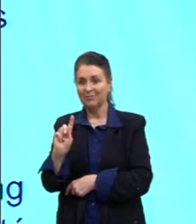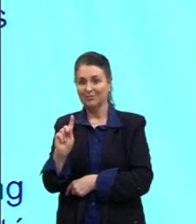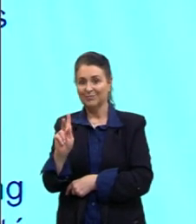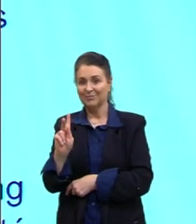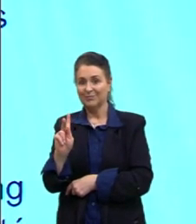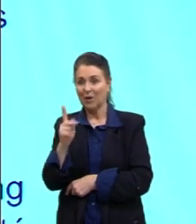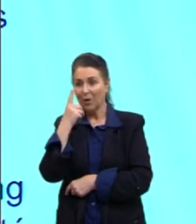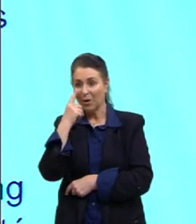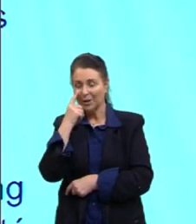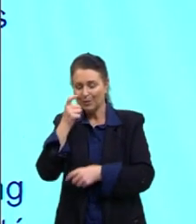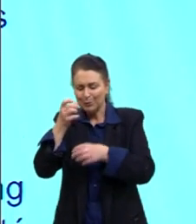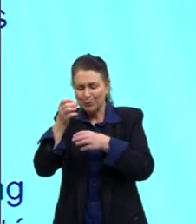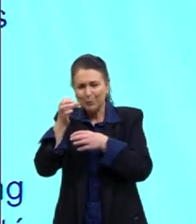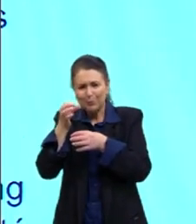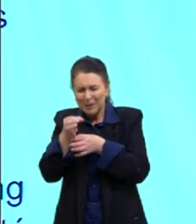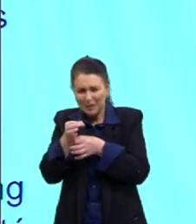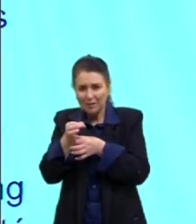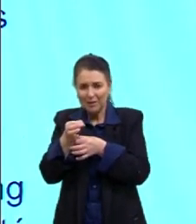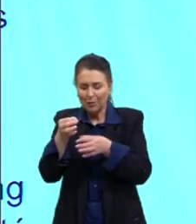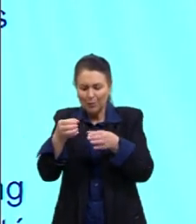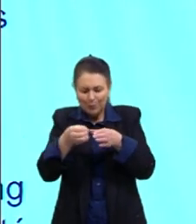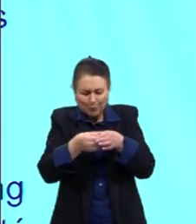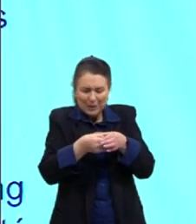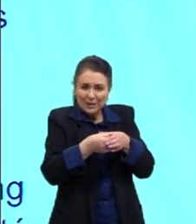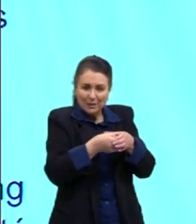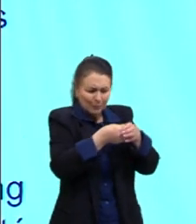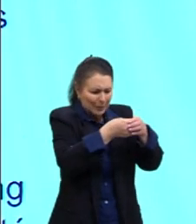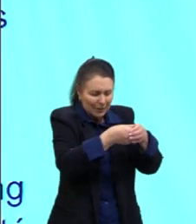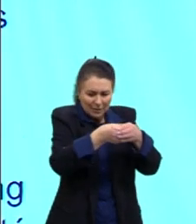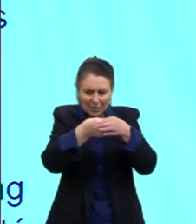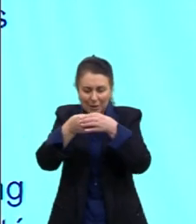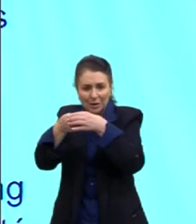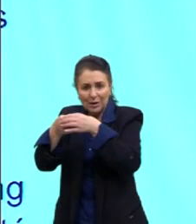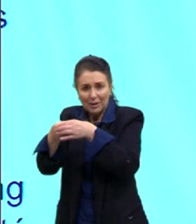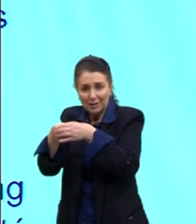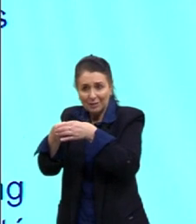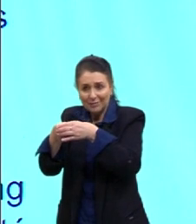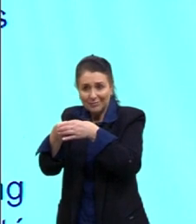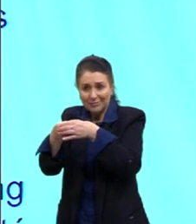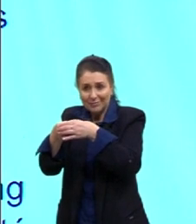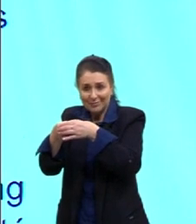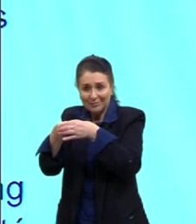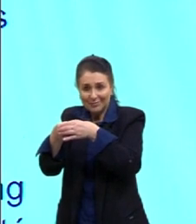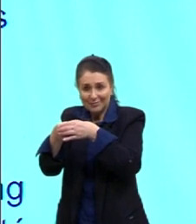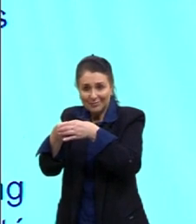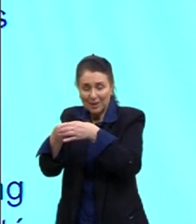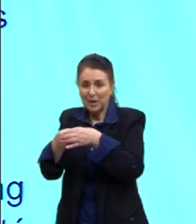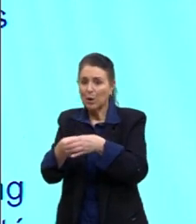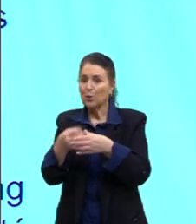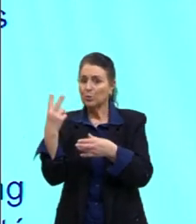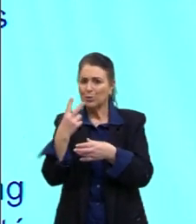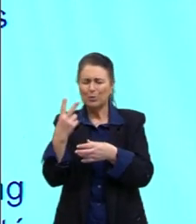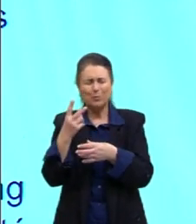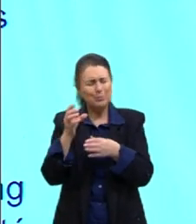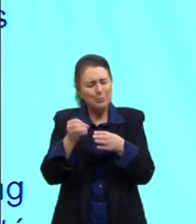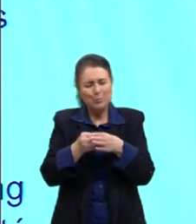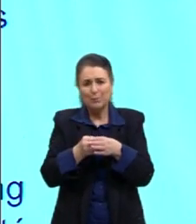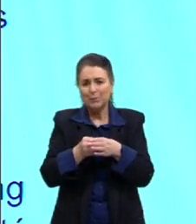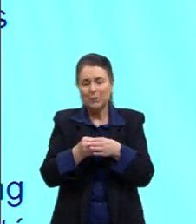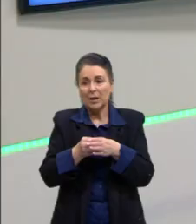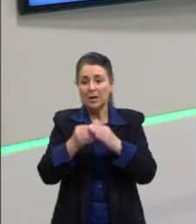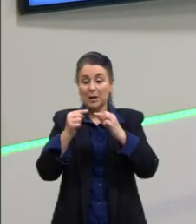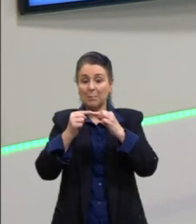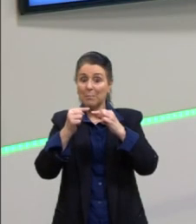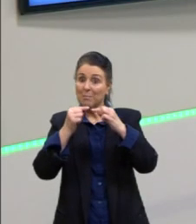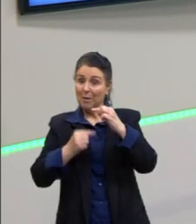Bem pequenininha. É Macau e Hong Kong, perto daquela China que a gente conhece, é bem pequenininha. E embaixo,